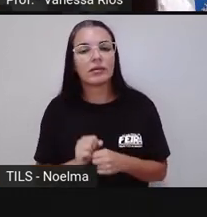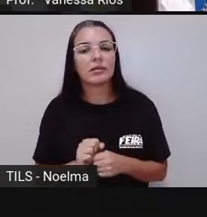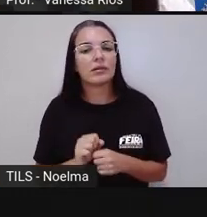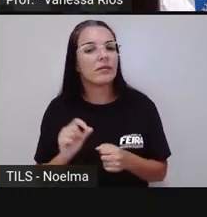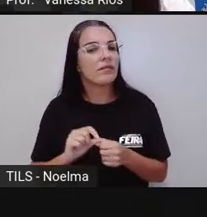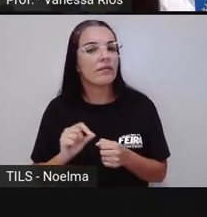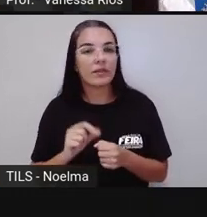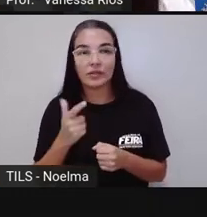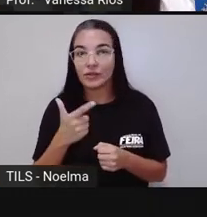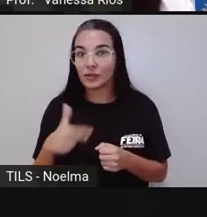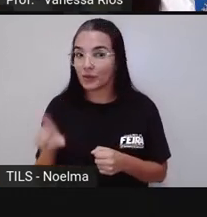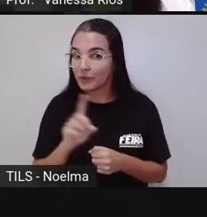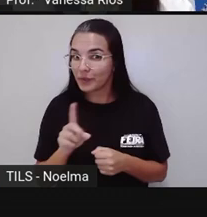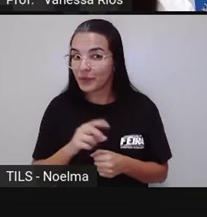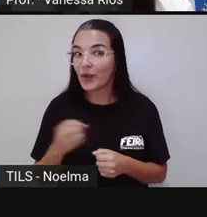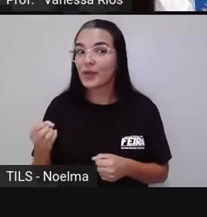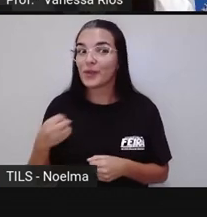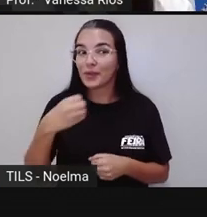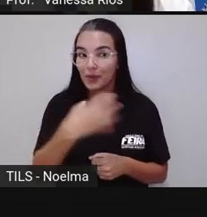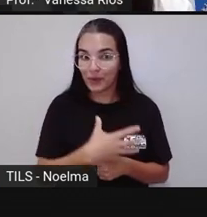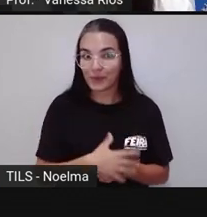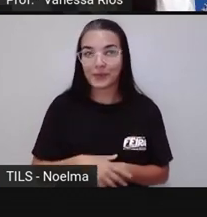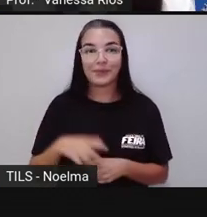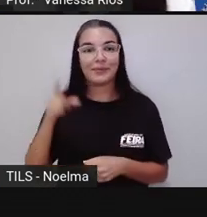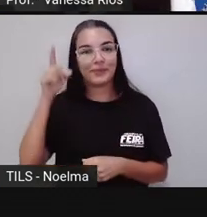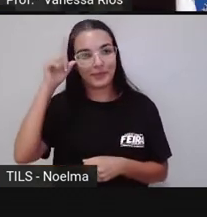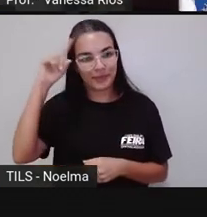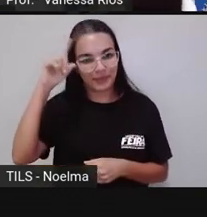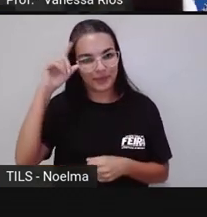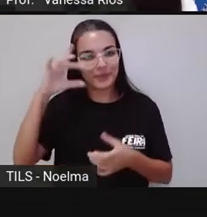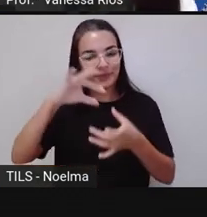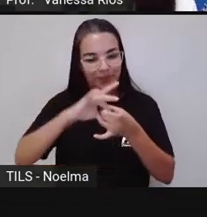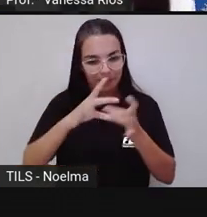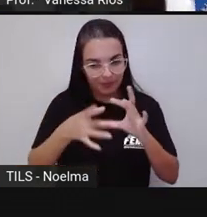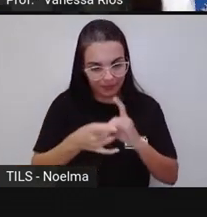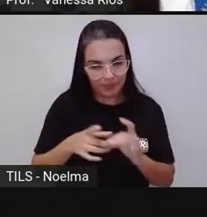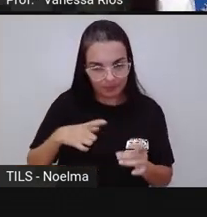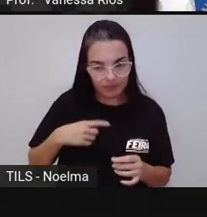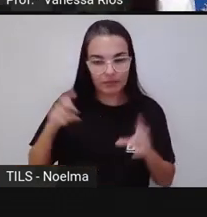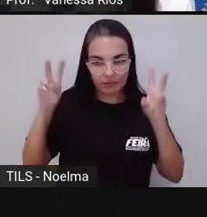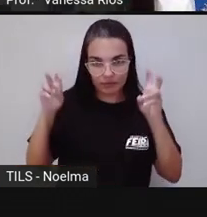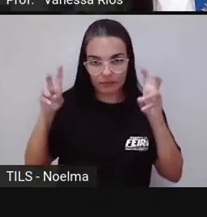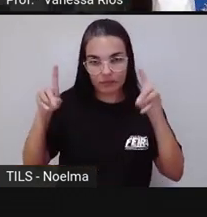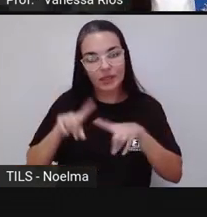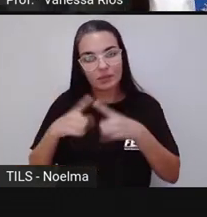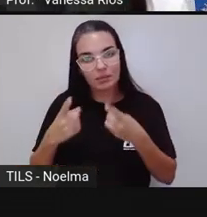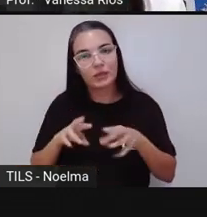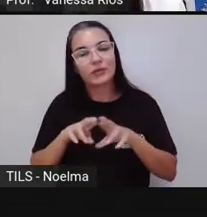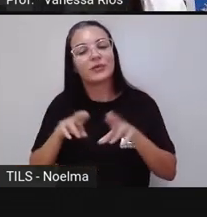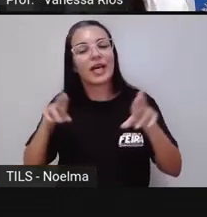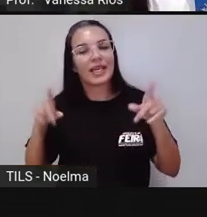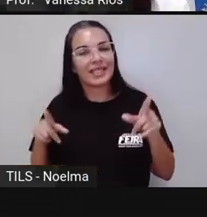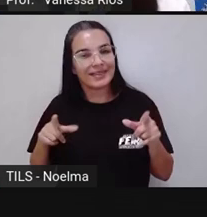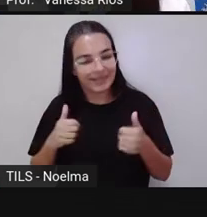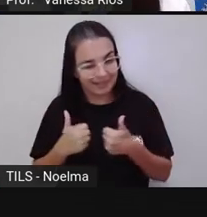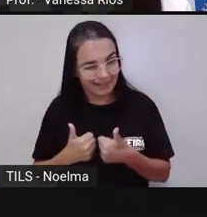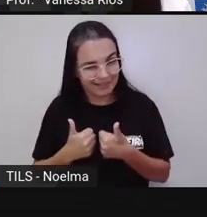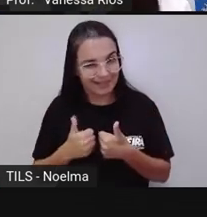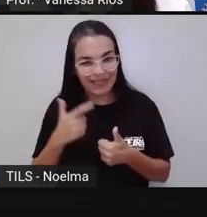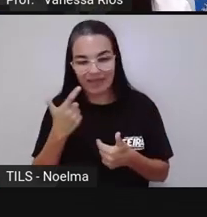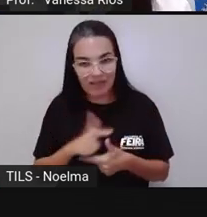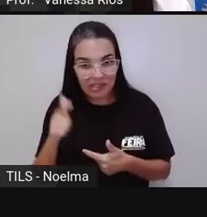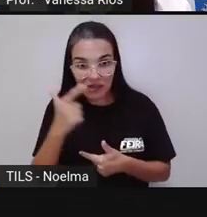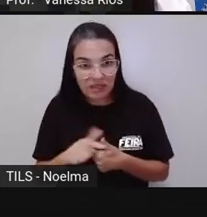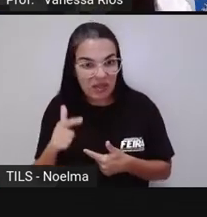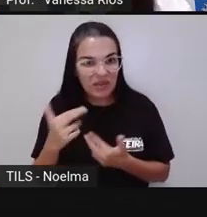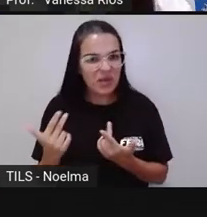repetido não. Viu? Todos aí são jogos relacionados ao mesmo assunto. Mas de forma diferente, né? Pra que vocês